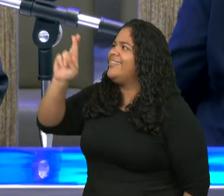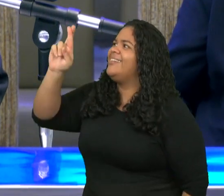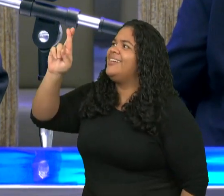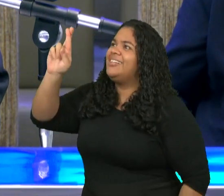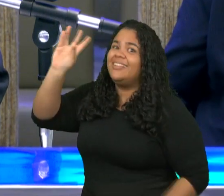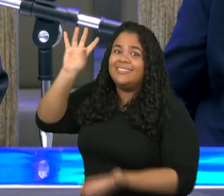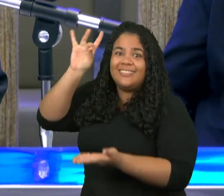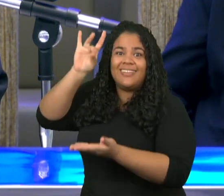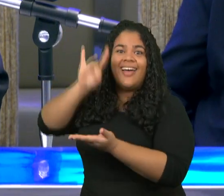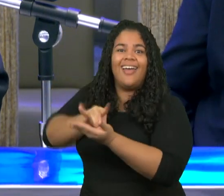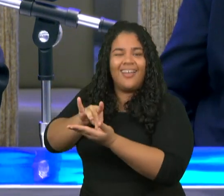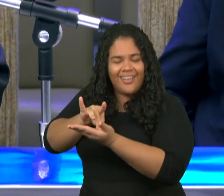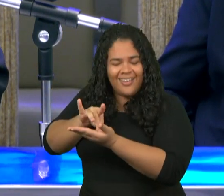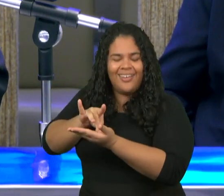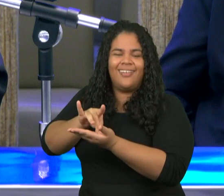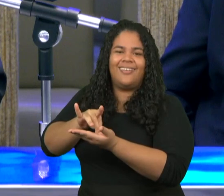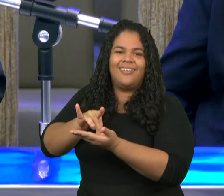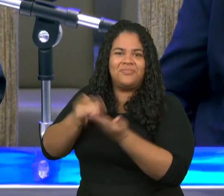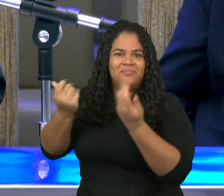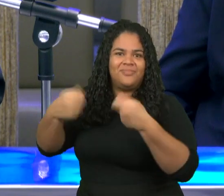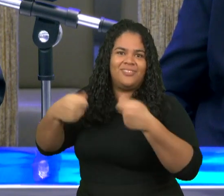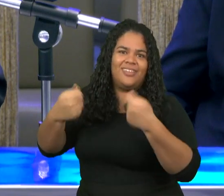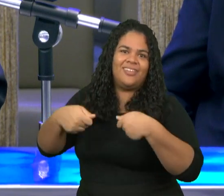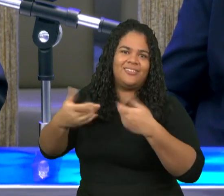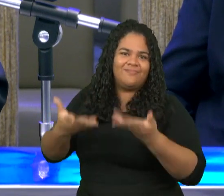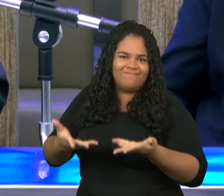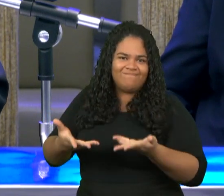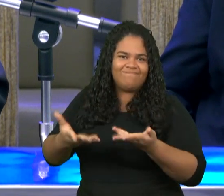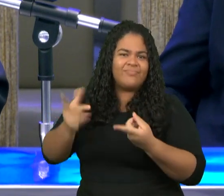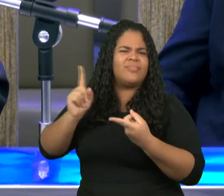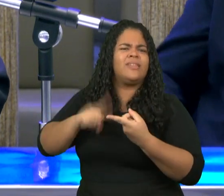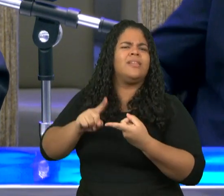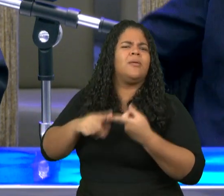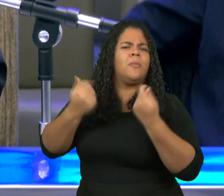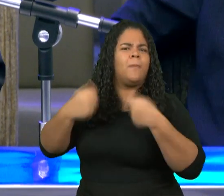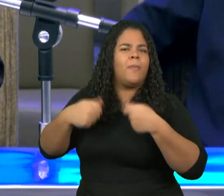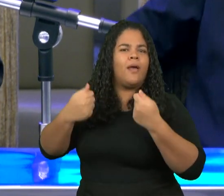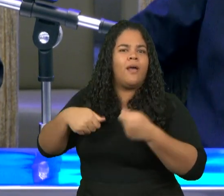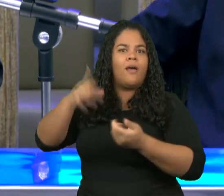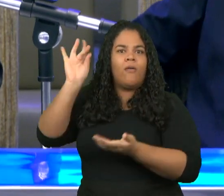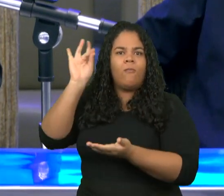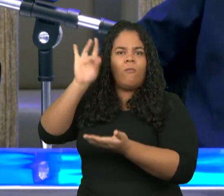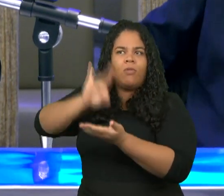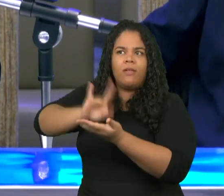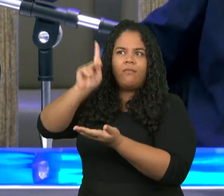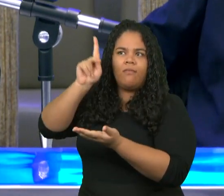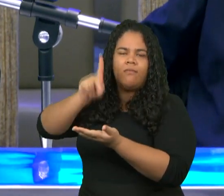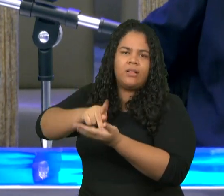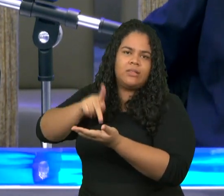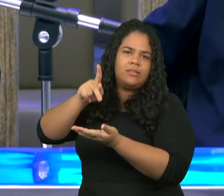sinceridade e com que mais com verdade